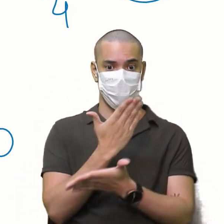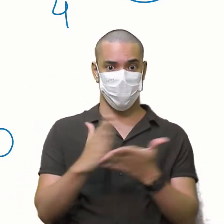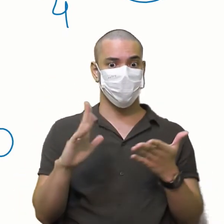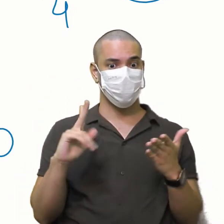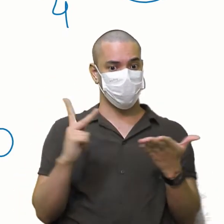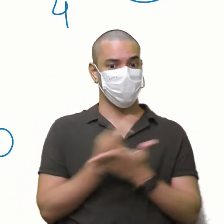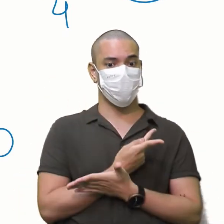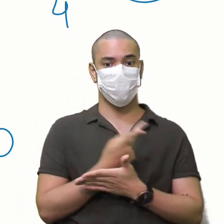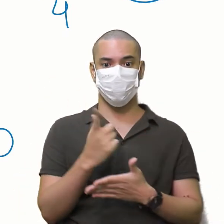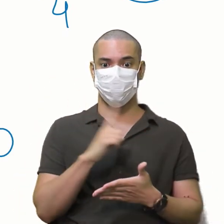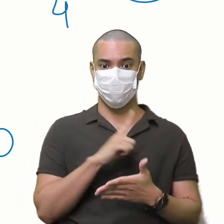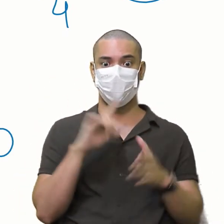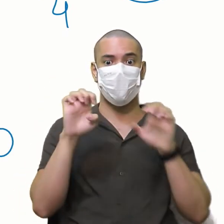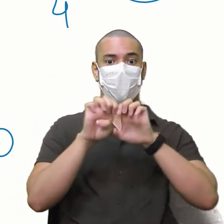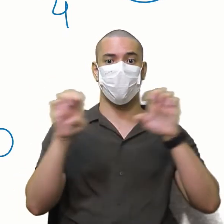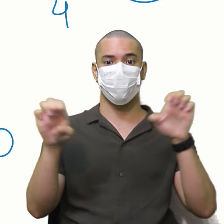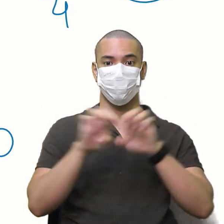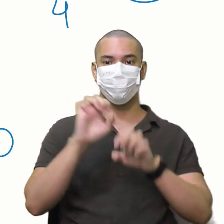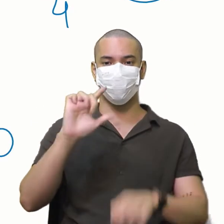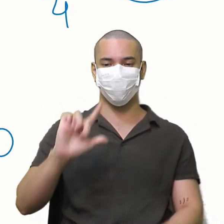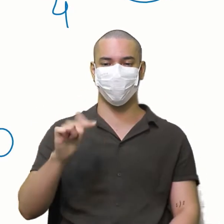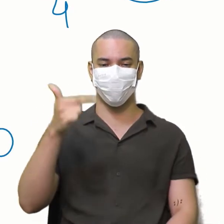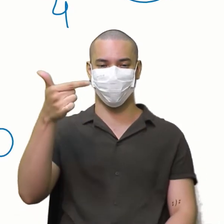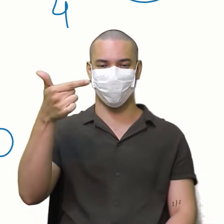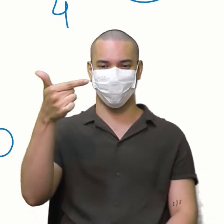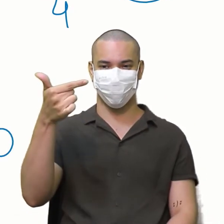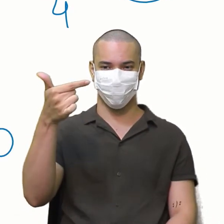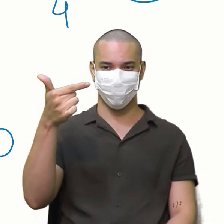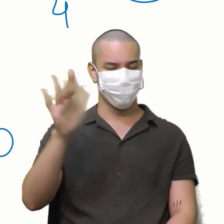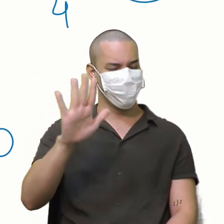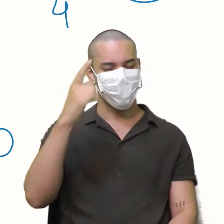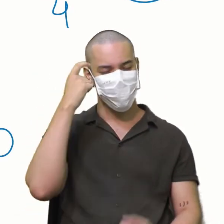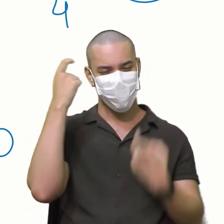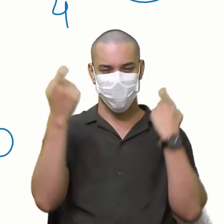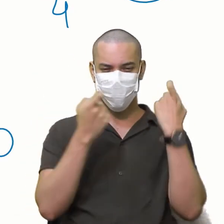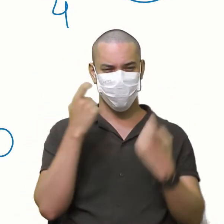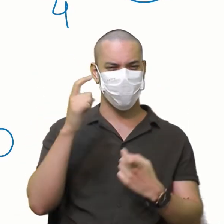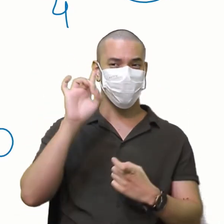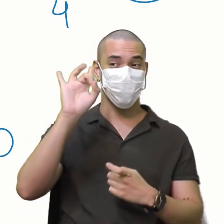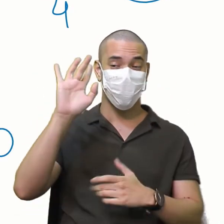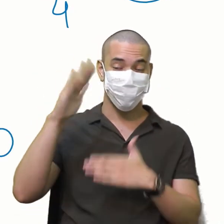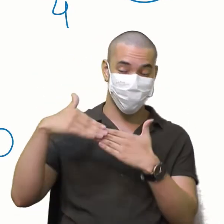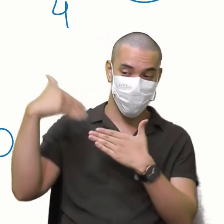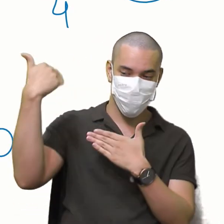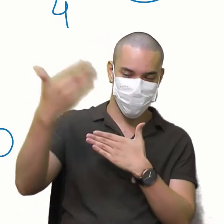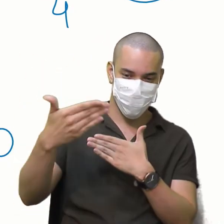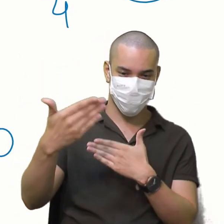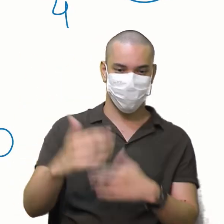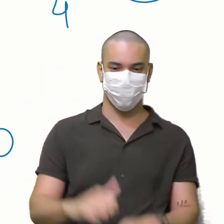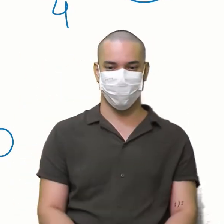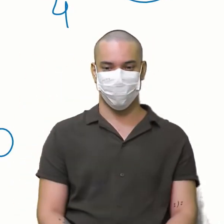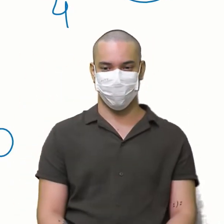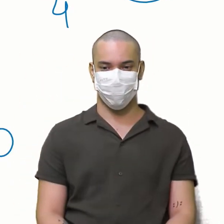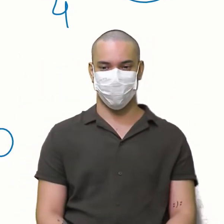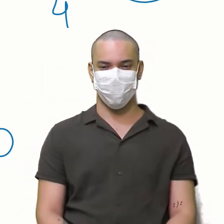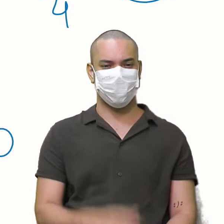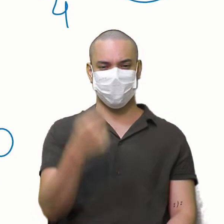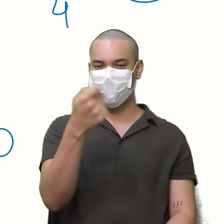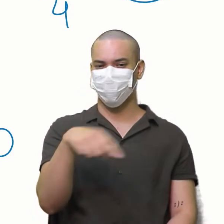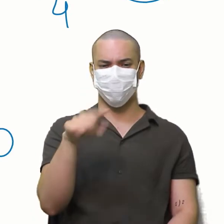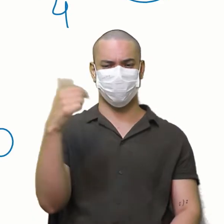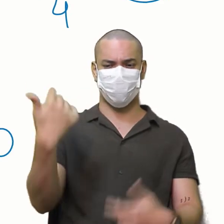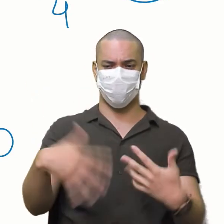acontecem Tem a equação do segundo grau também Mas não preocupa não Se preocupa não Só depois que isso acontece Não precisa